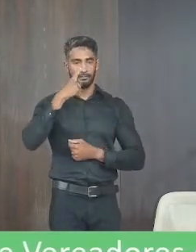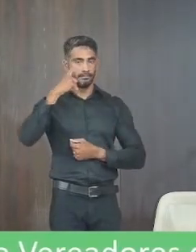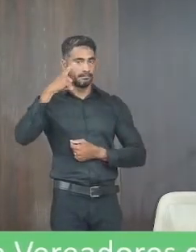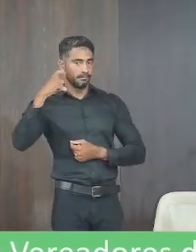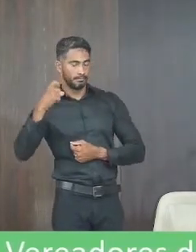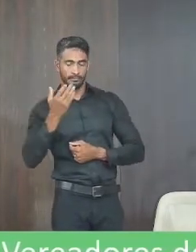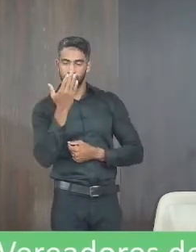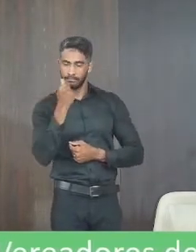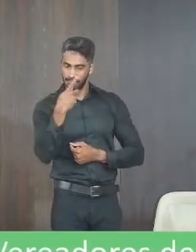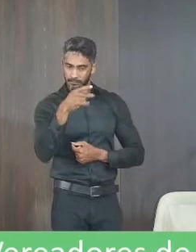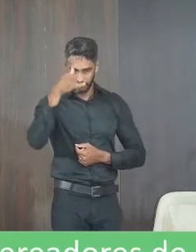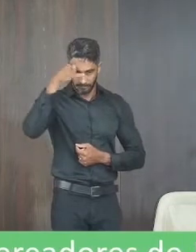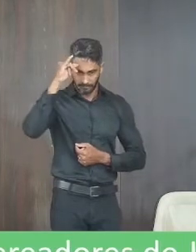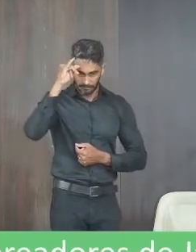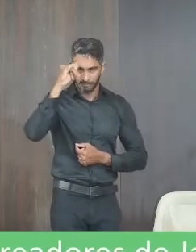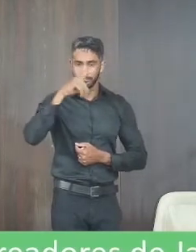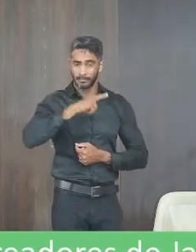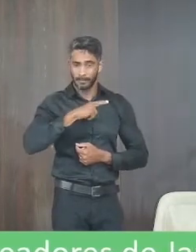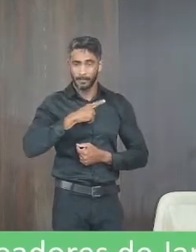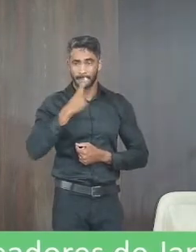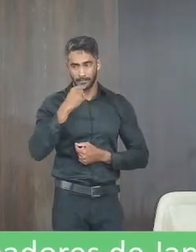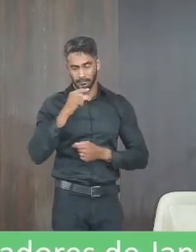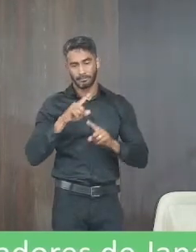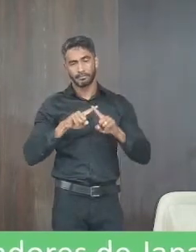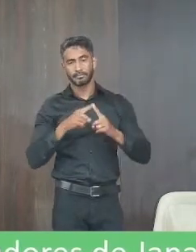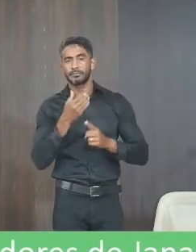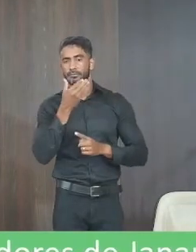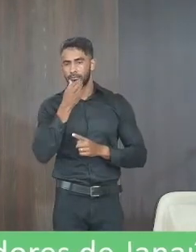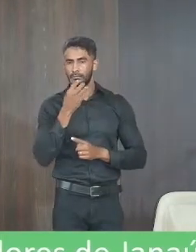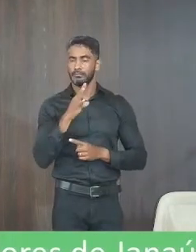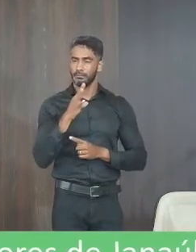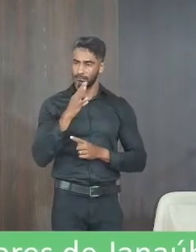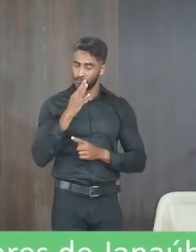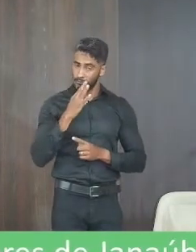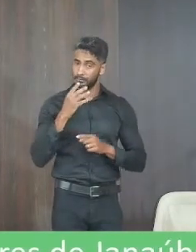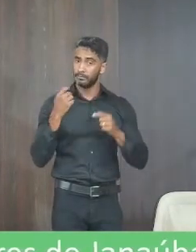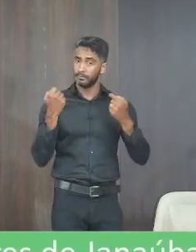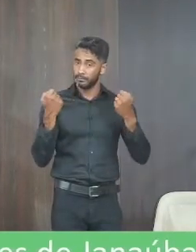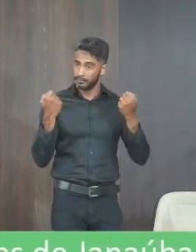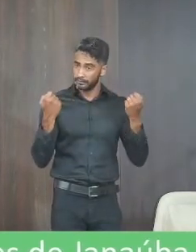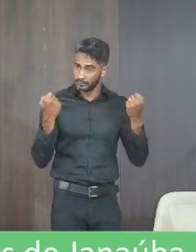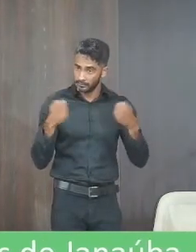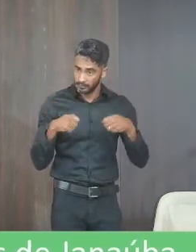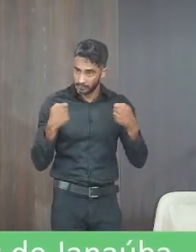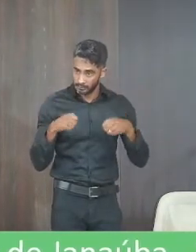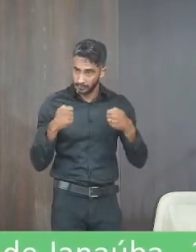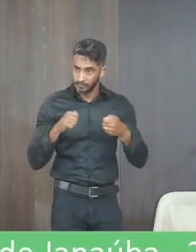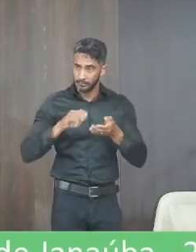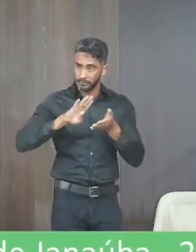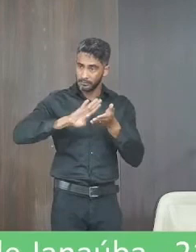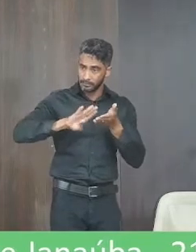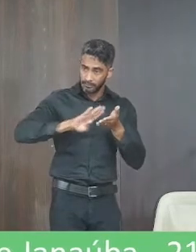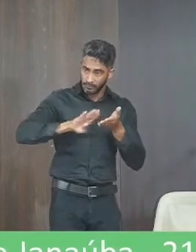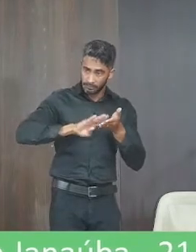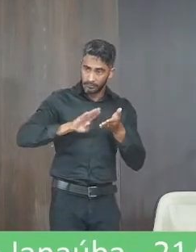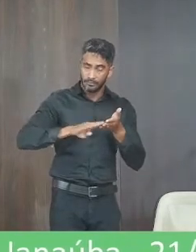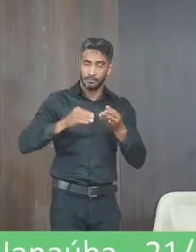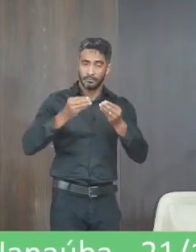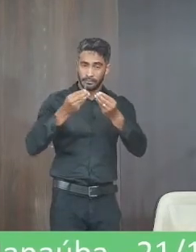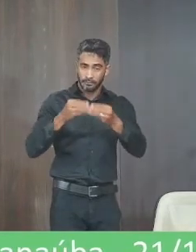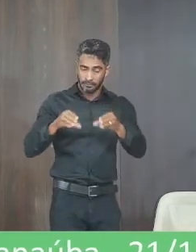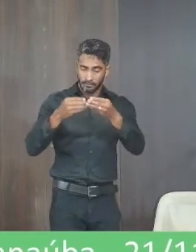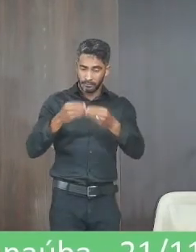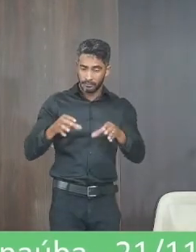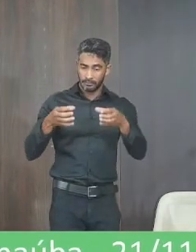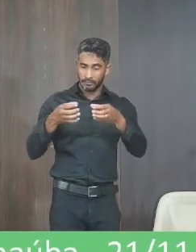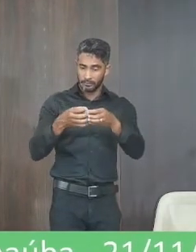cheiro mas o proprietário reconheceu a necessidade de retirar em função de estar prejudicando toda a